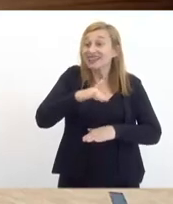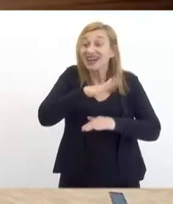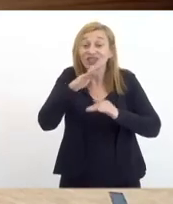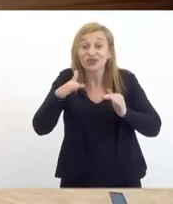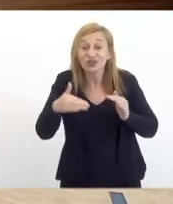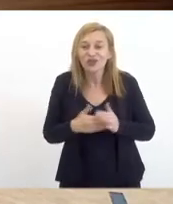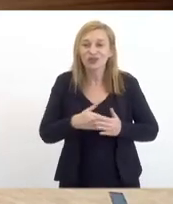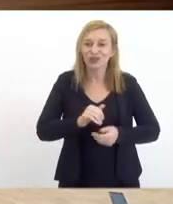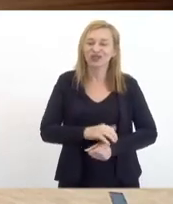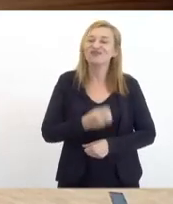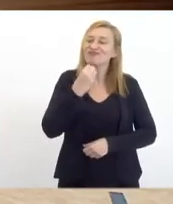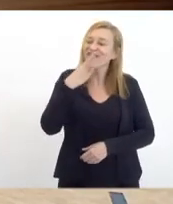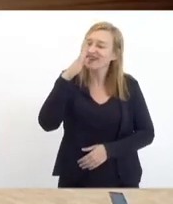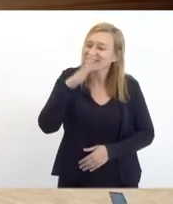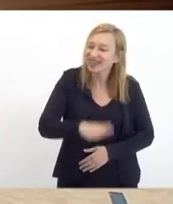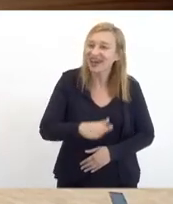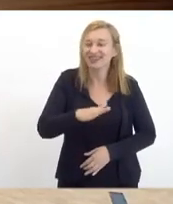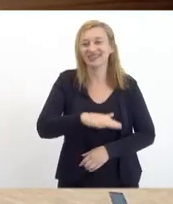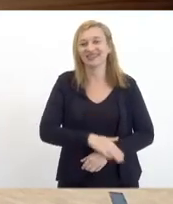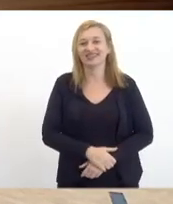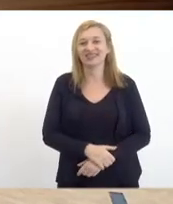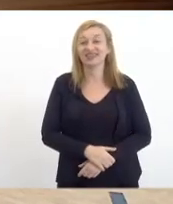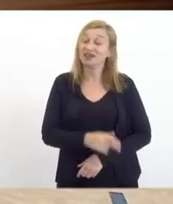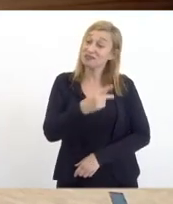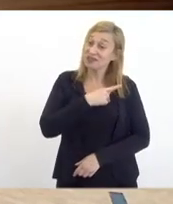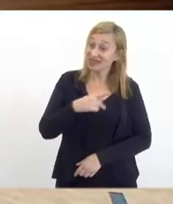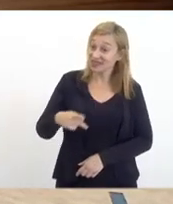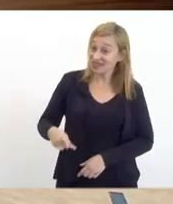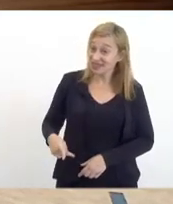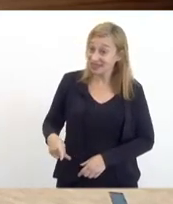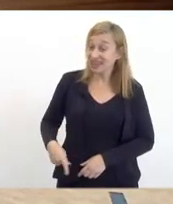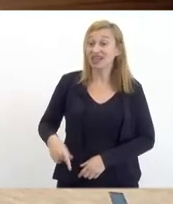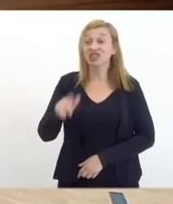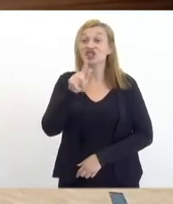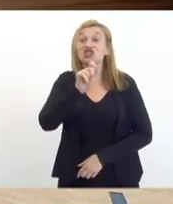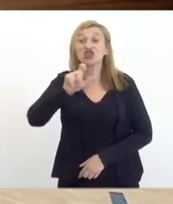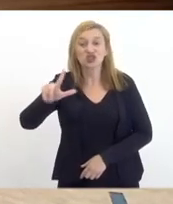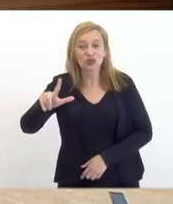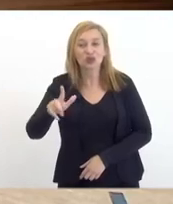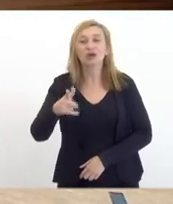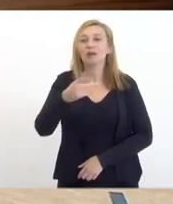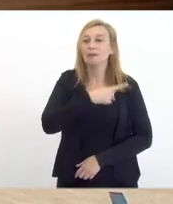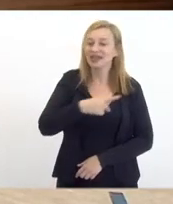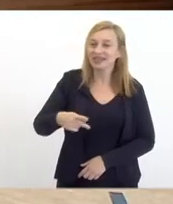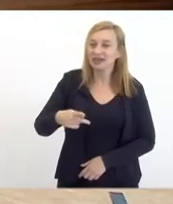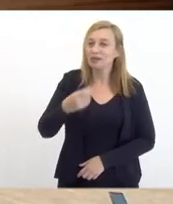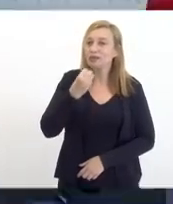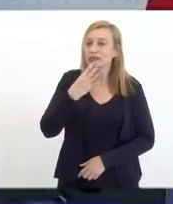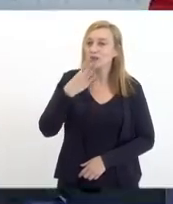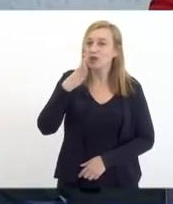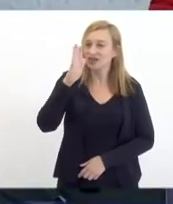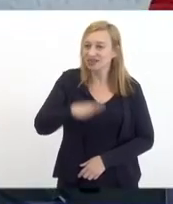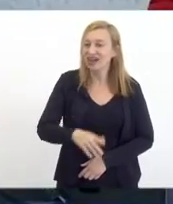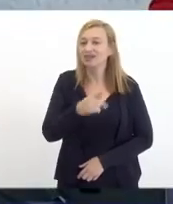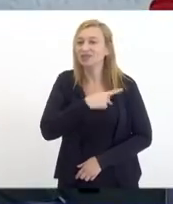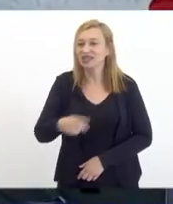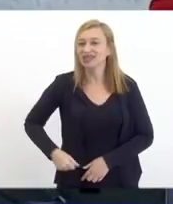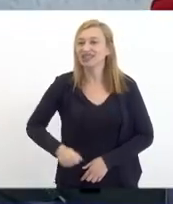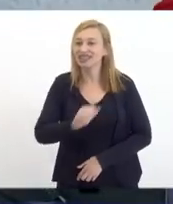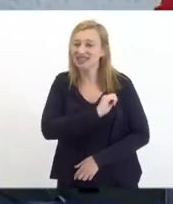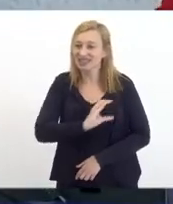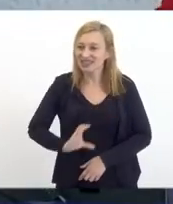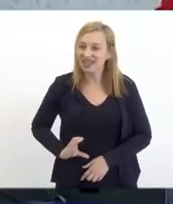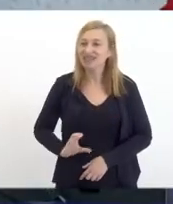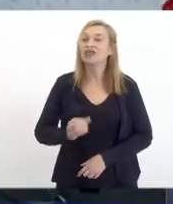boa tarde presidente Gil Torres boa tarde presidente Andrade Ciliano